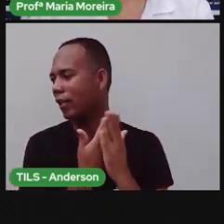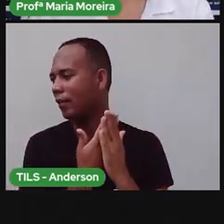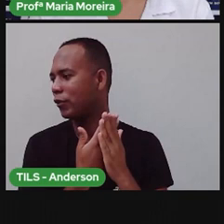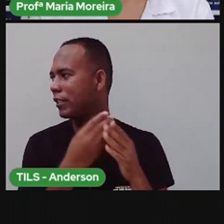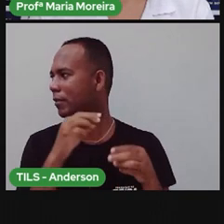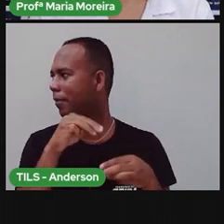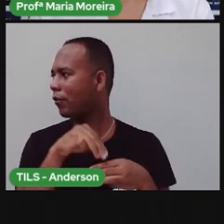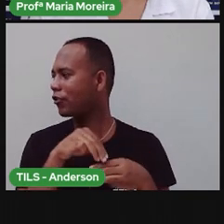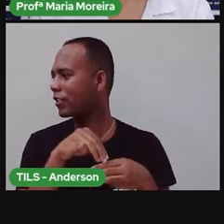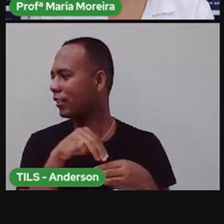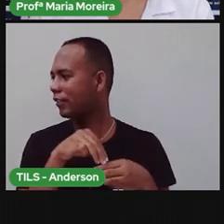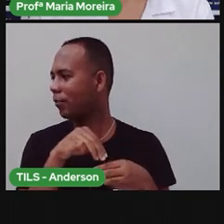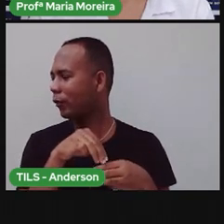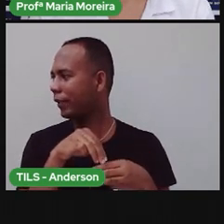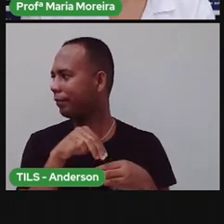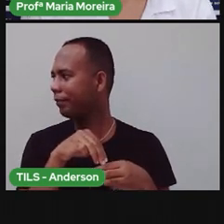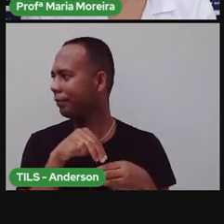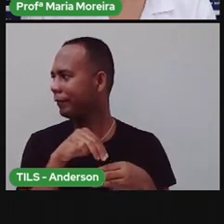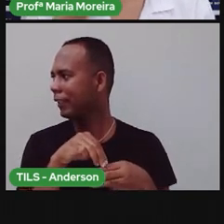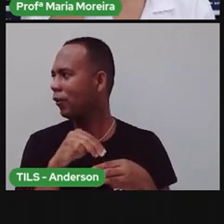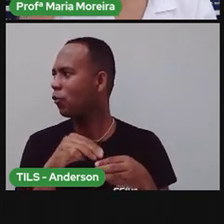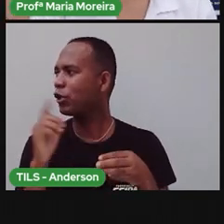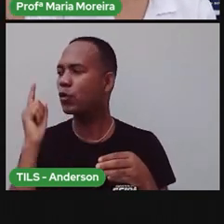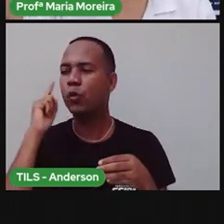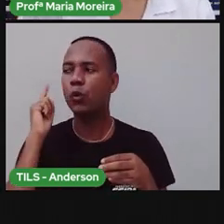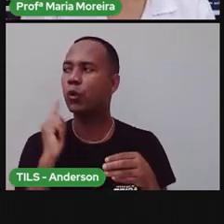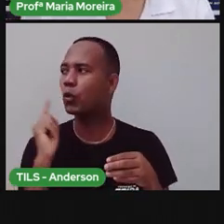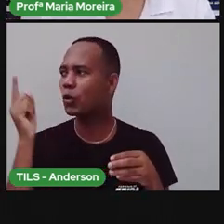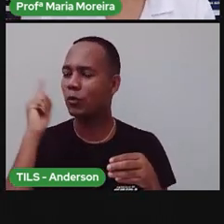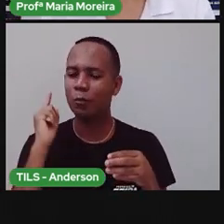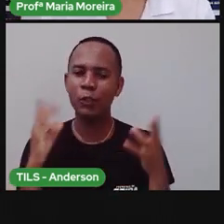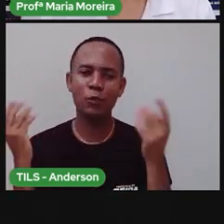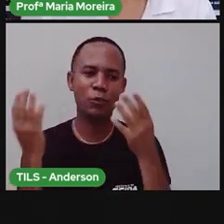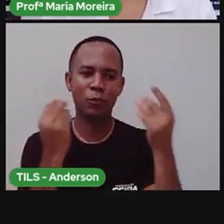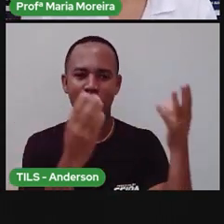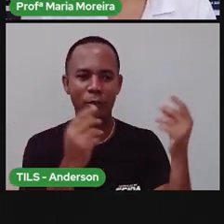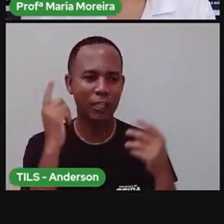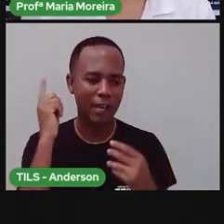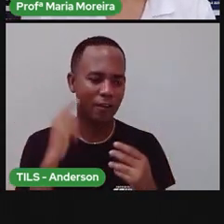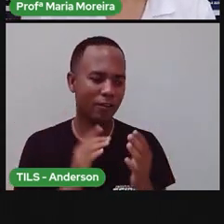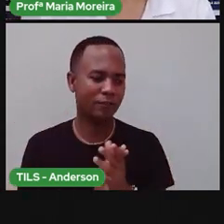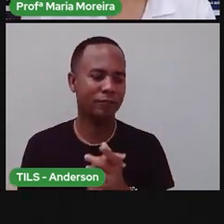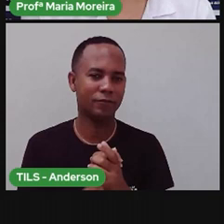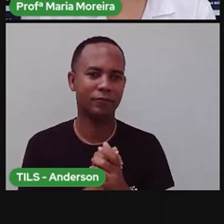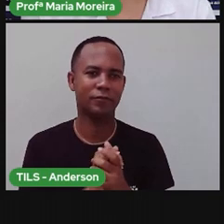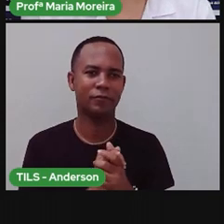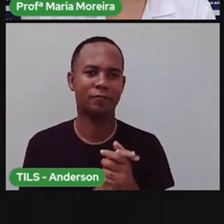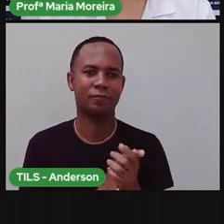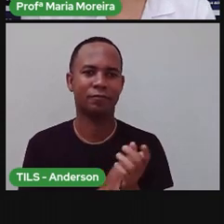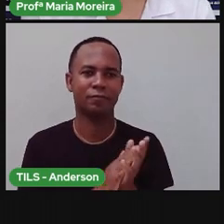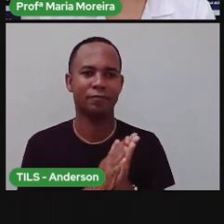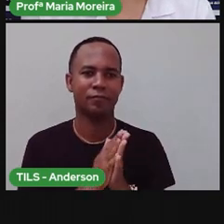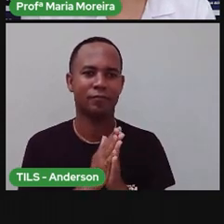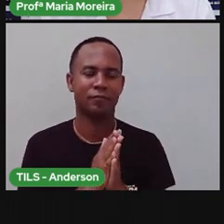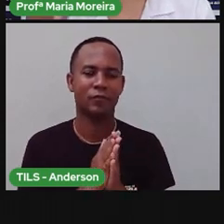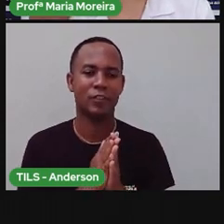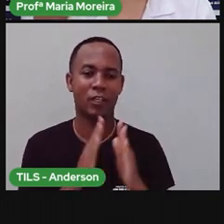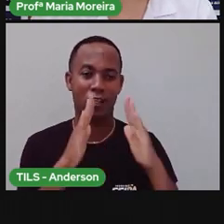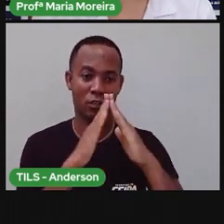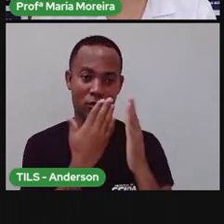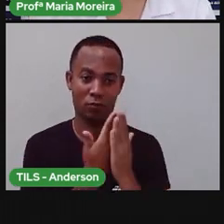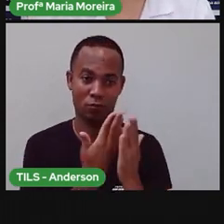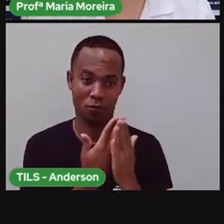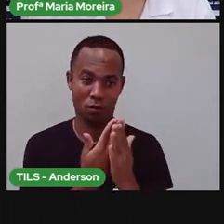escola de aceleramento. Ah, um beijo! Muito e surdo. Os alunos surdos do Colégio